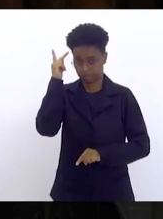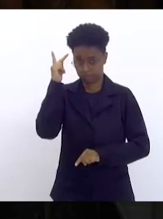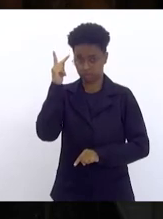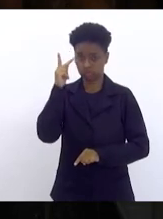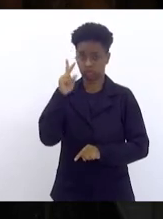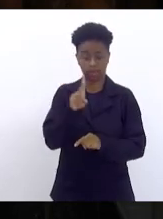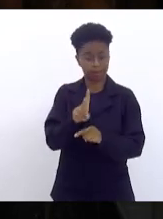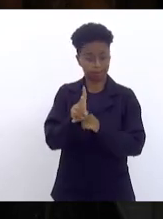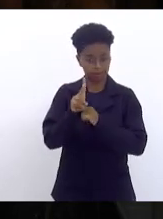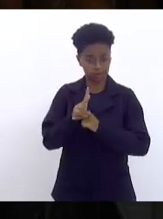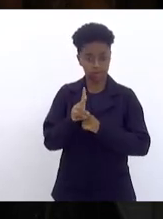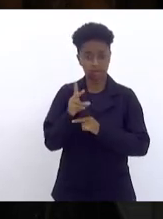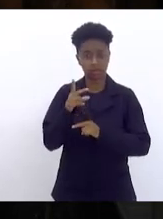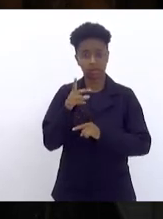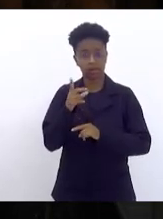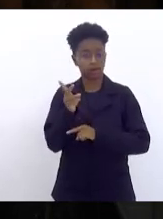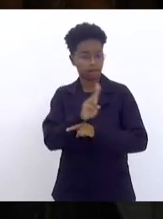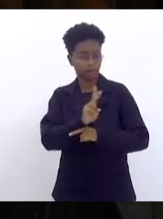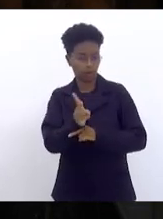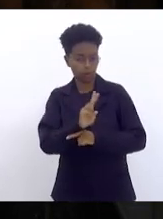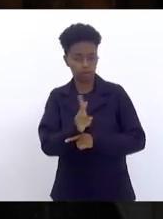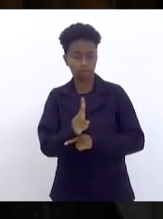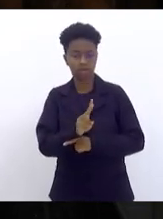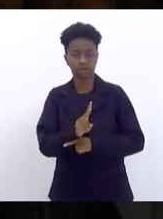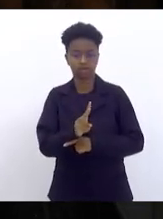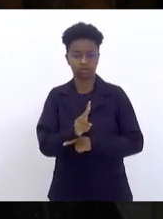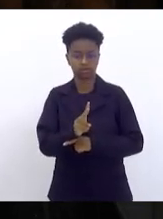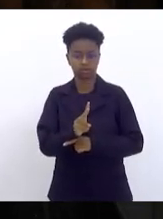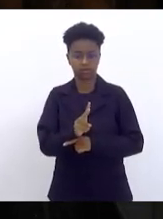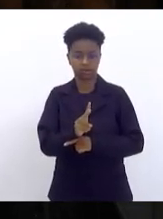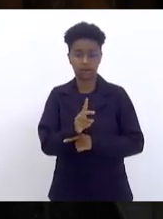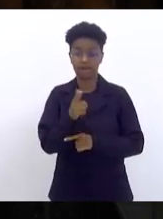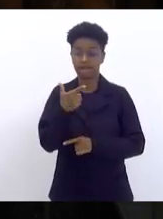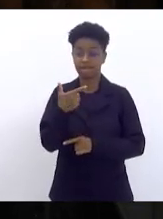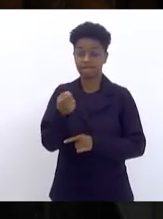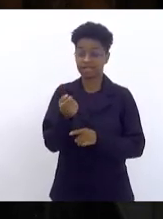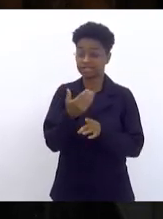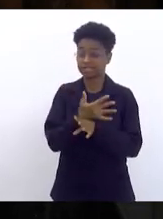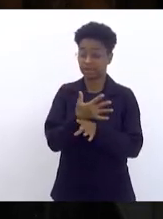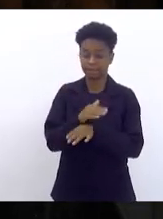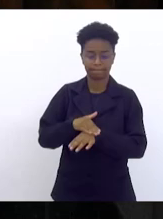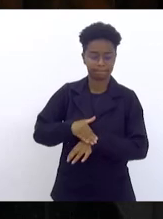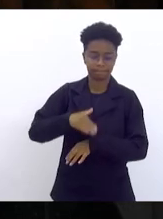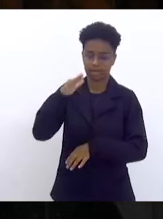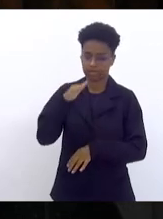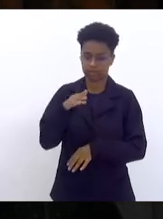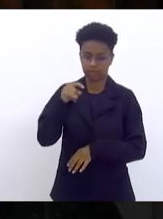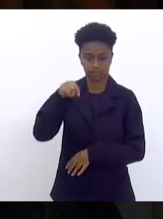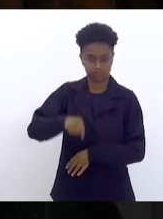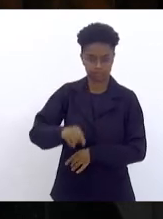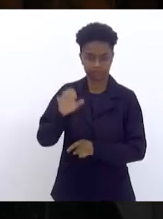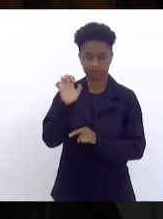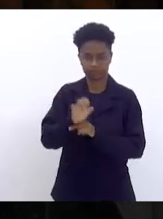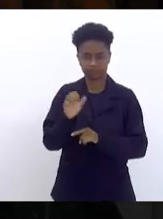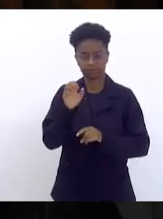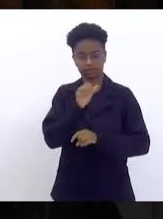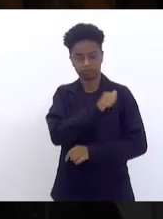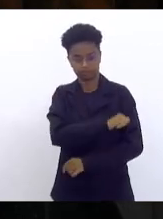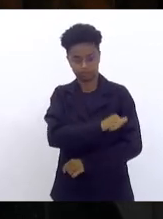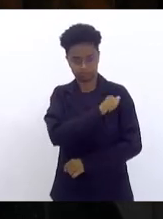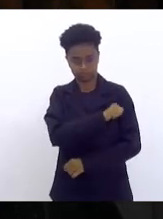de portaria, em mais de 20 municípios do Estado do Rio de Janeiro.